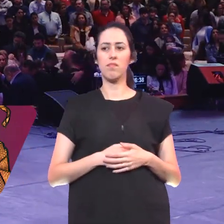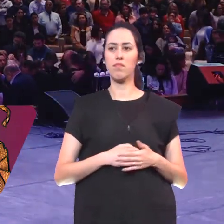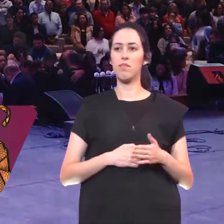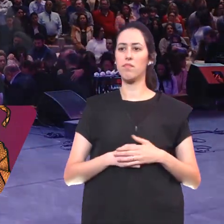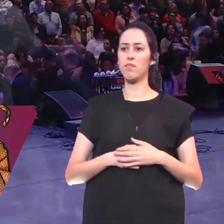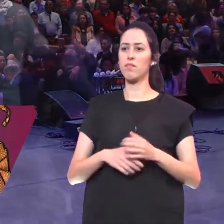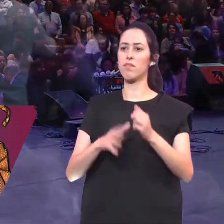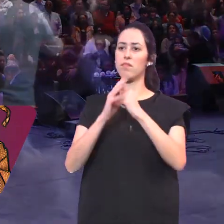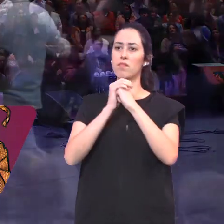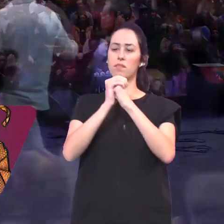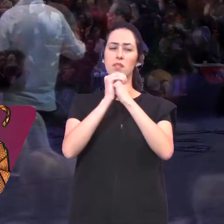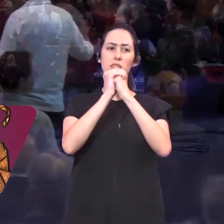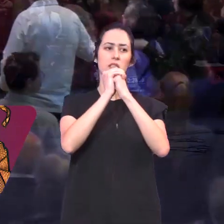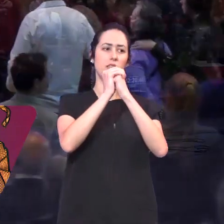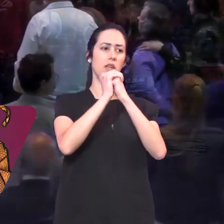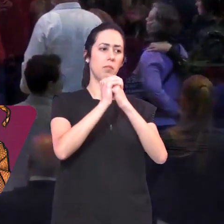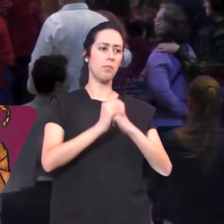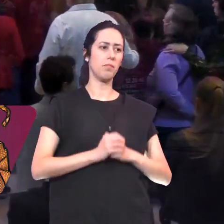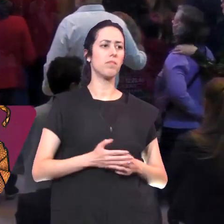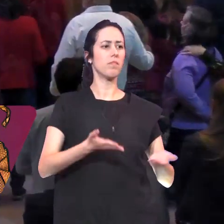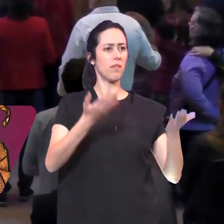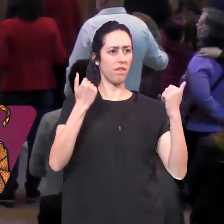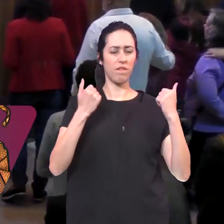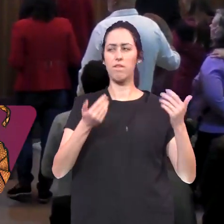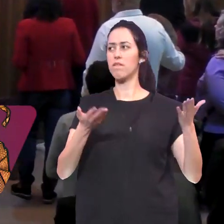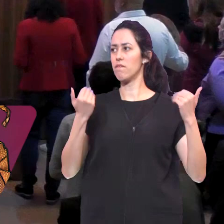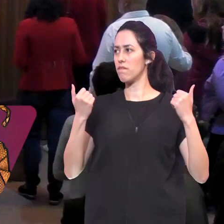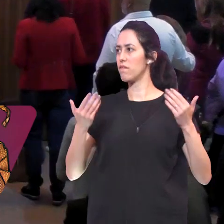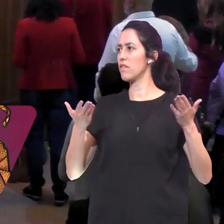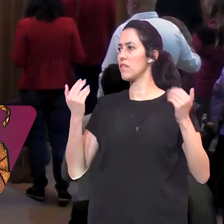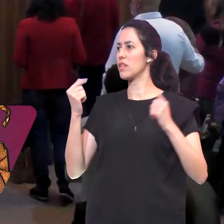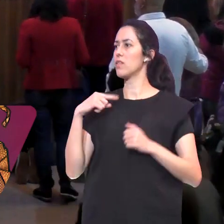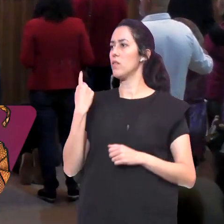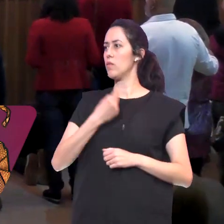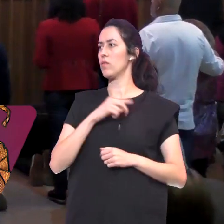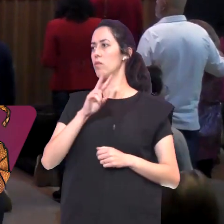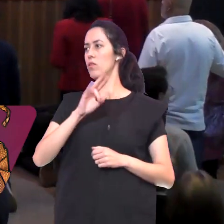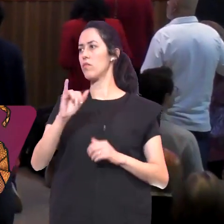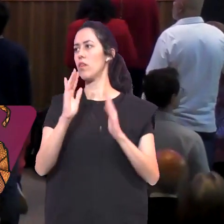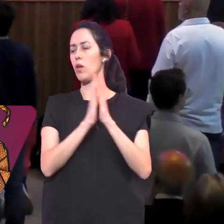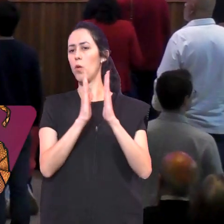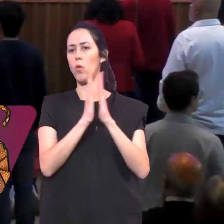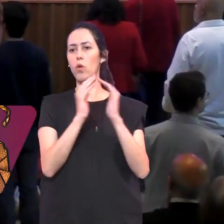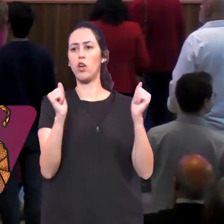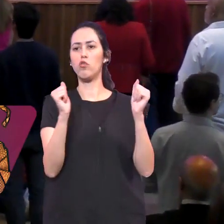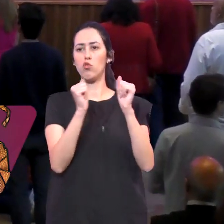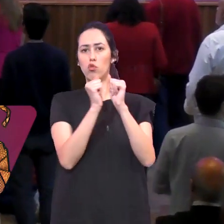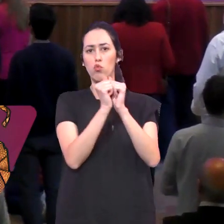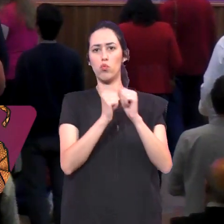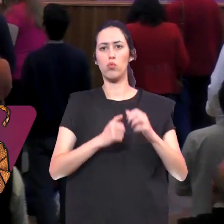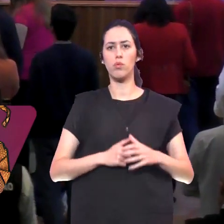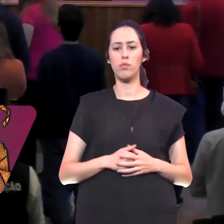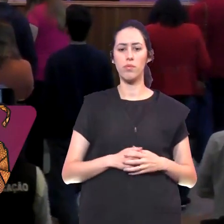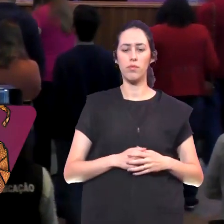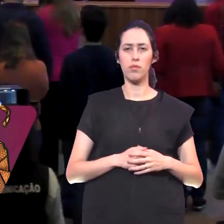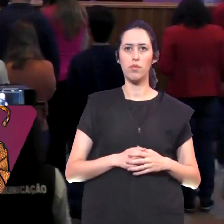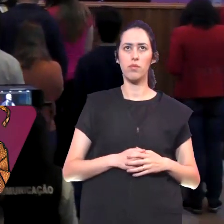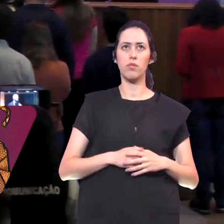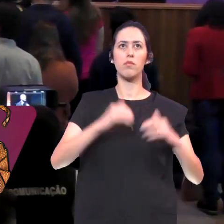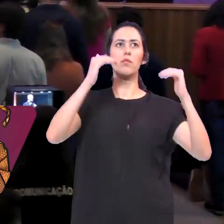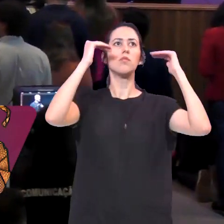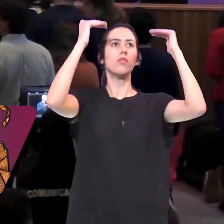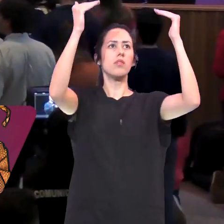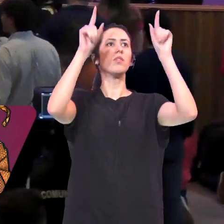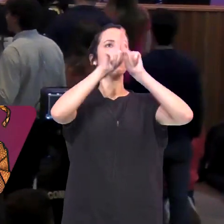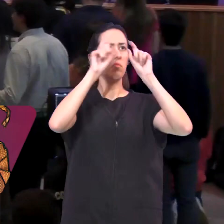Amém Deixe o seu lugar e venha Nós vamos orar juntos Você que está descendo da galeria Pode